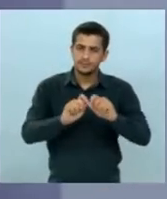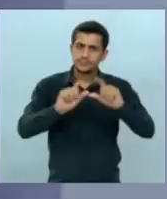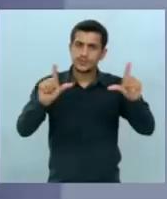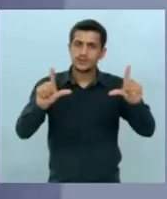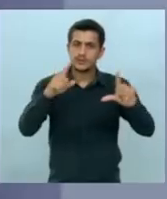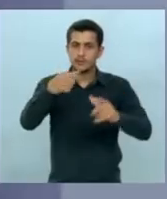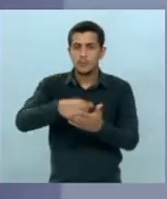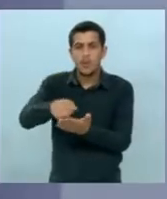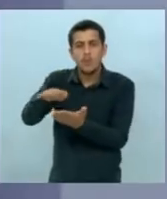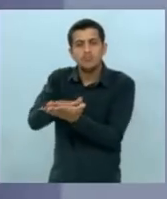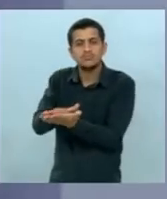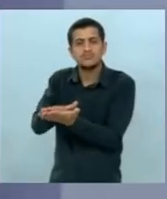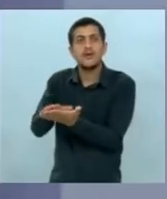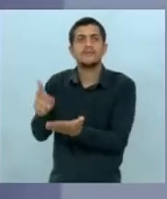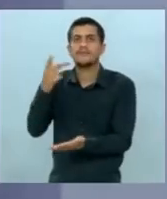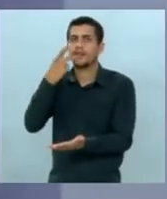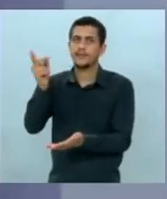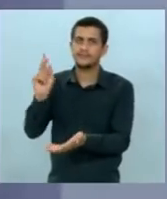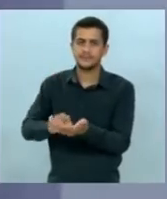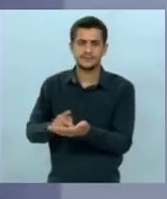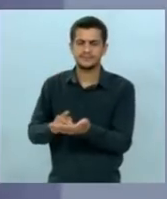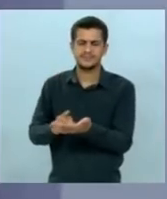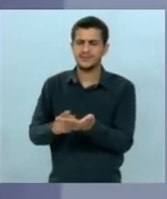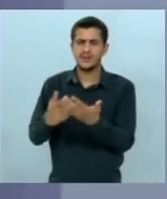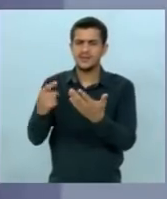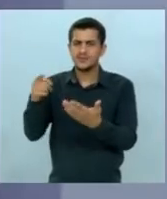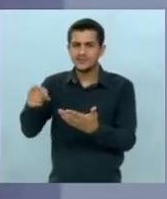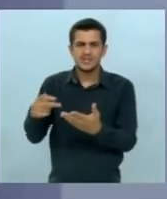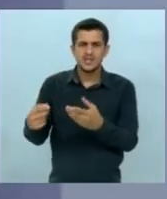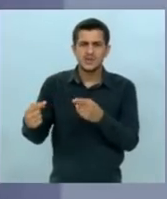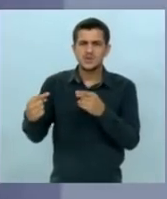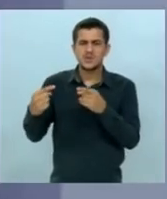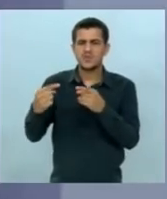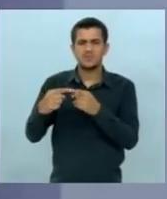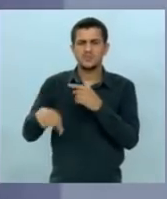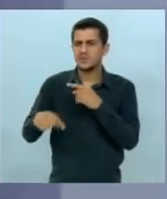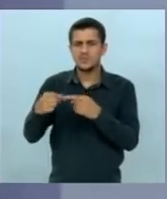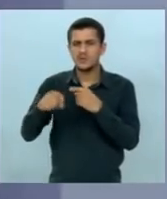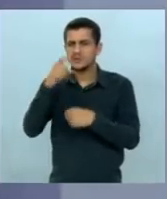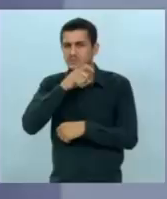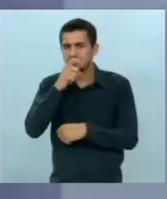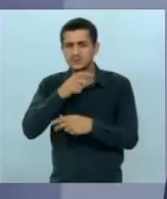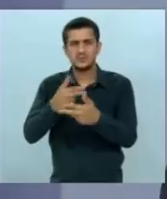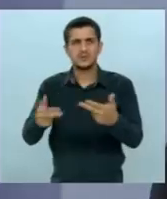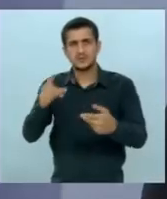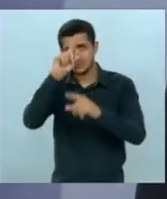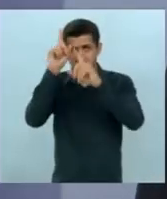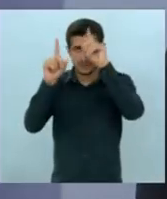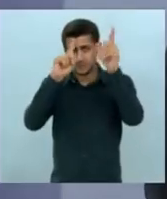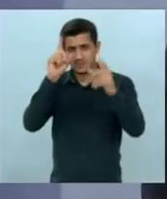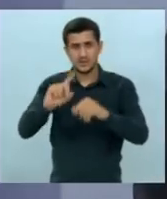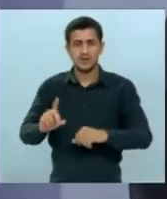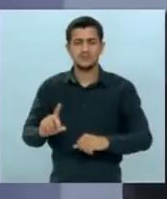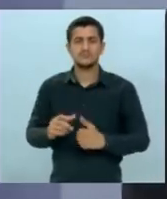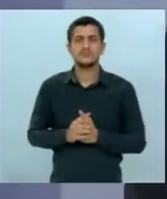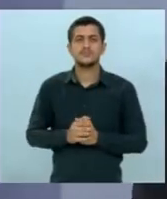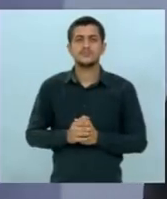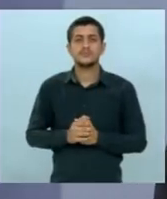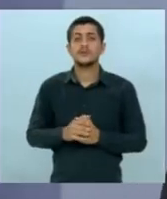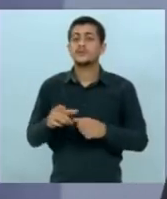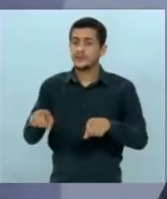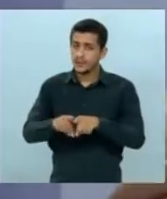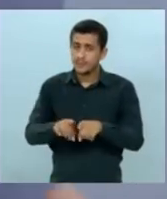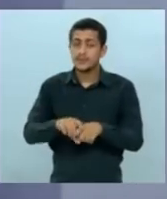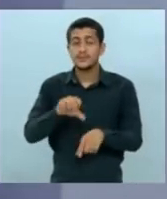vocês para falar em verdade então não venha com factoides aqui no debate e você muitas vezes fala sobre a questão do